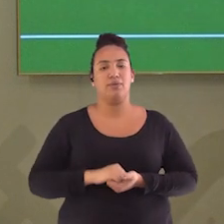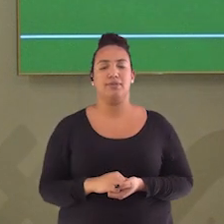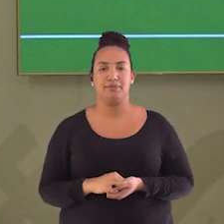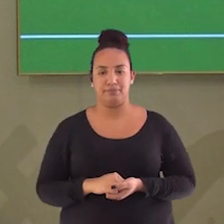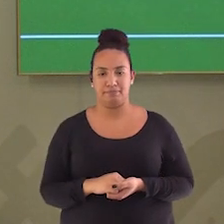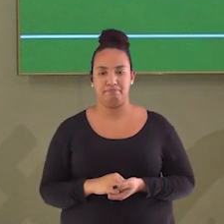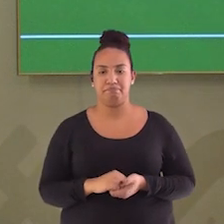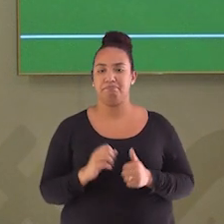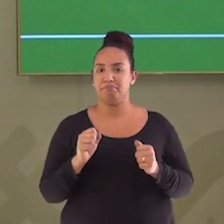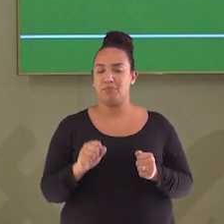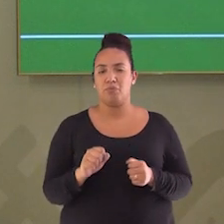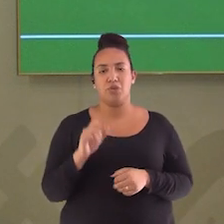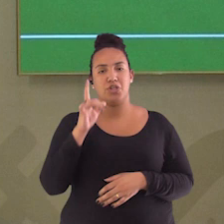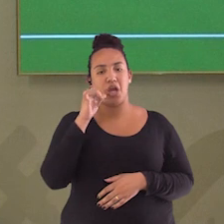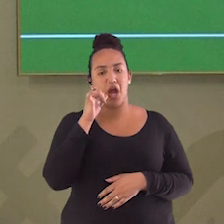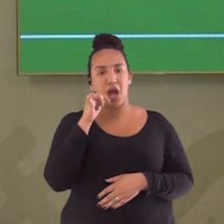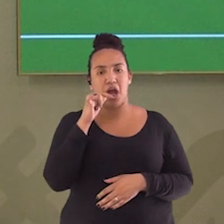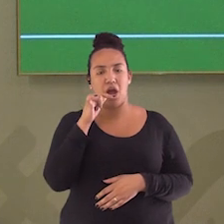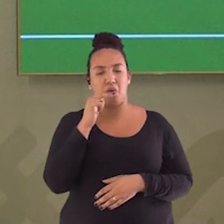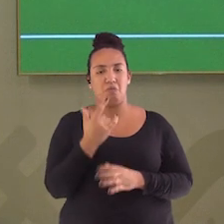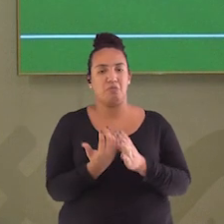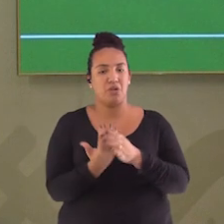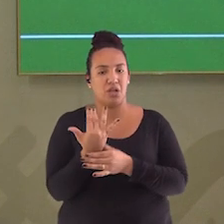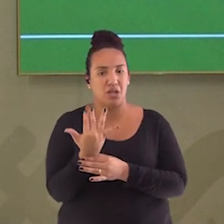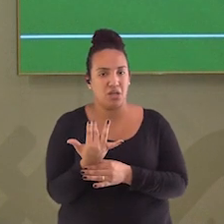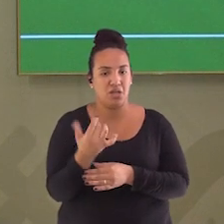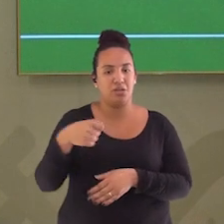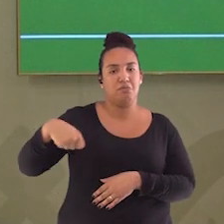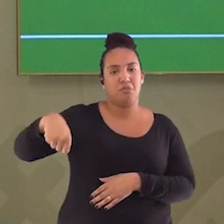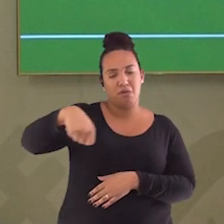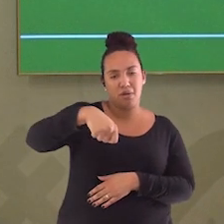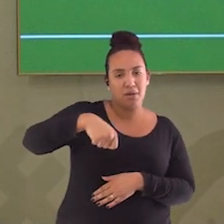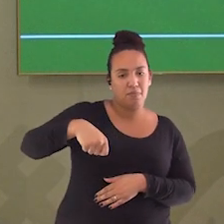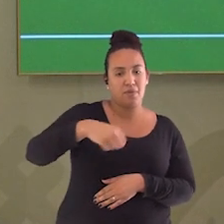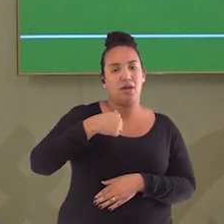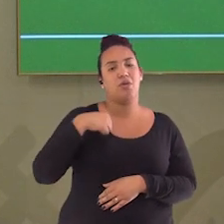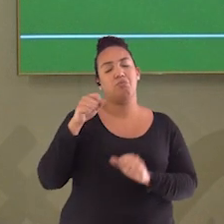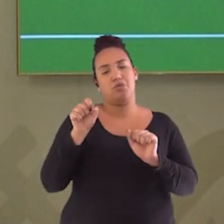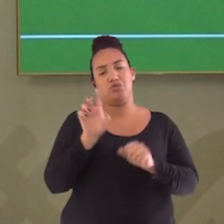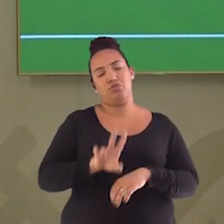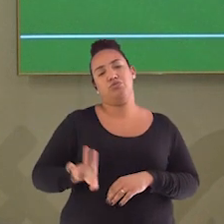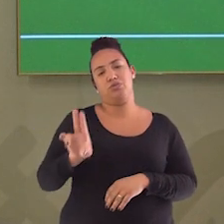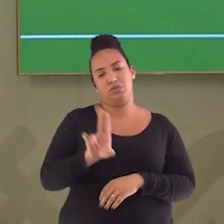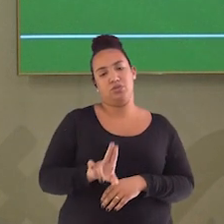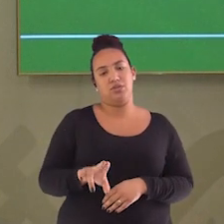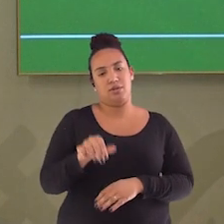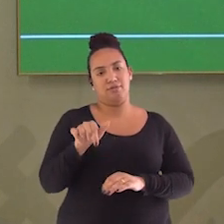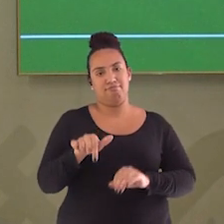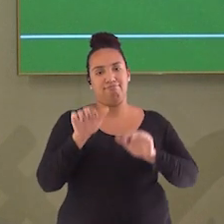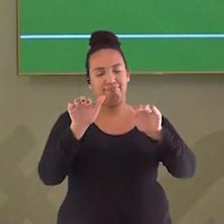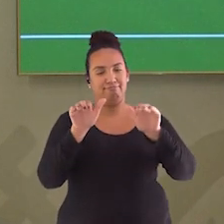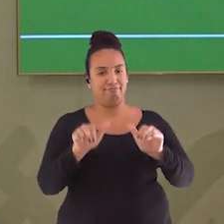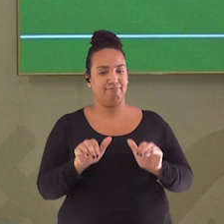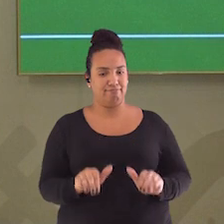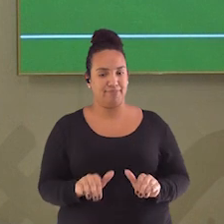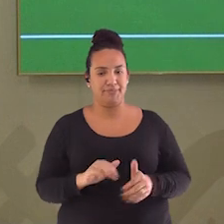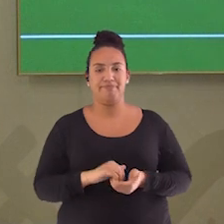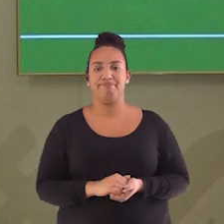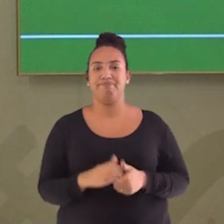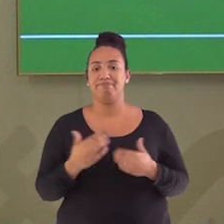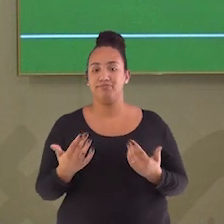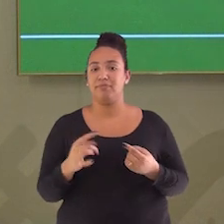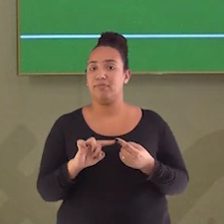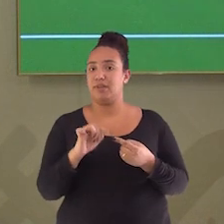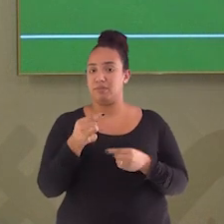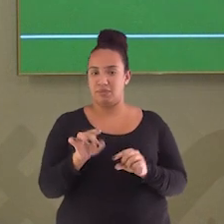horta, para regar vasos, tá? E aí eu posso sim continuar fazendo uso sem precisar do kit torneira, tá? Depois de retirar do